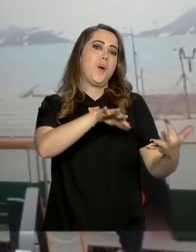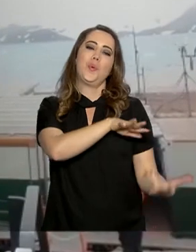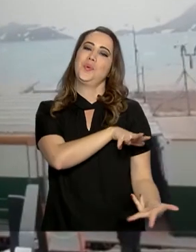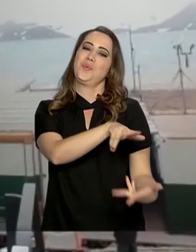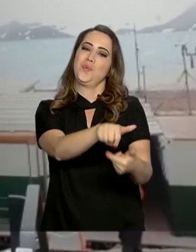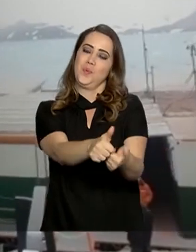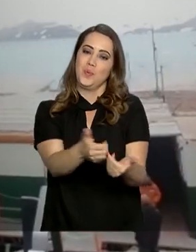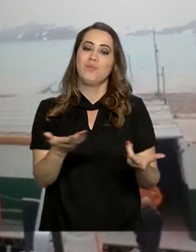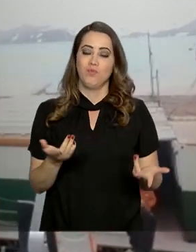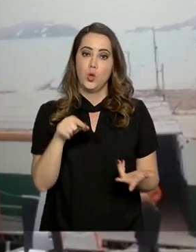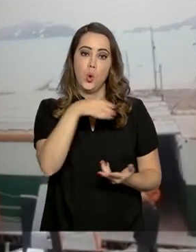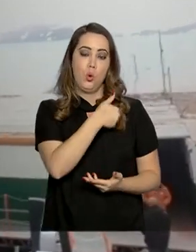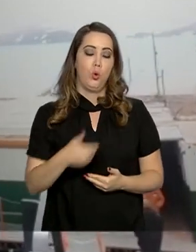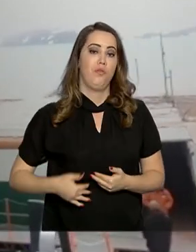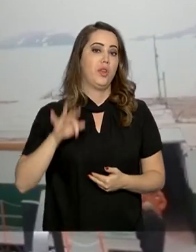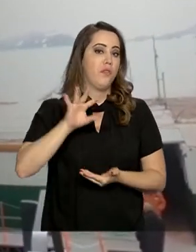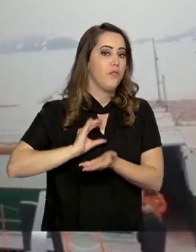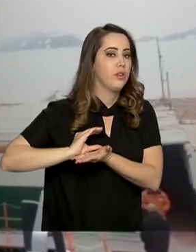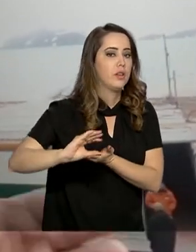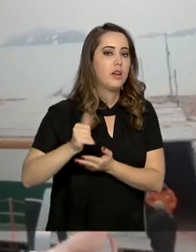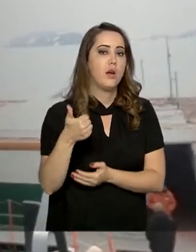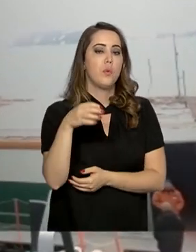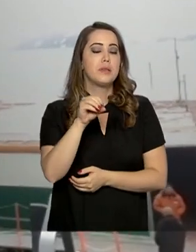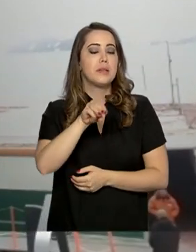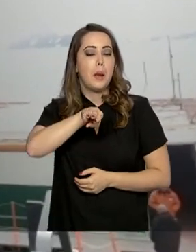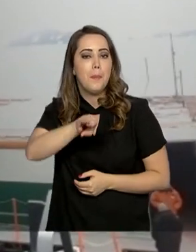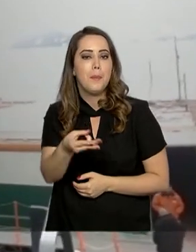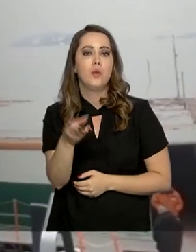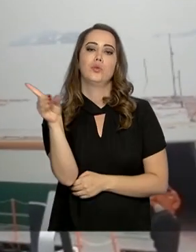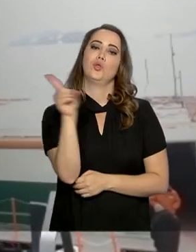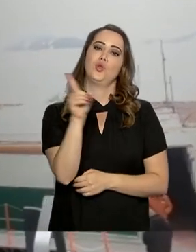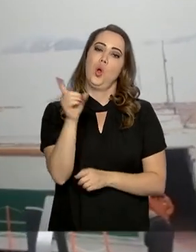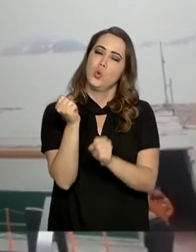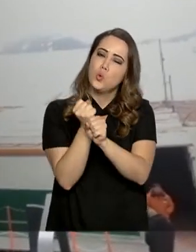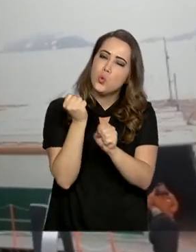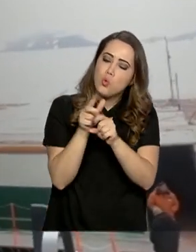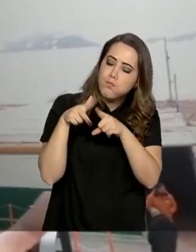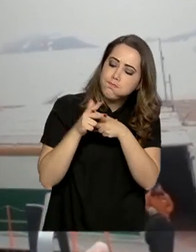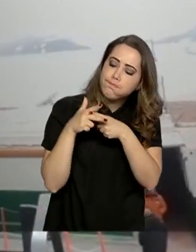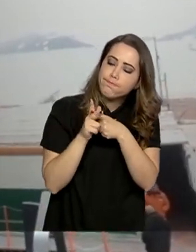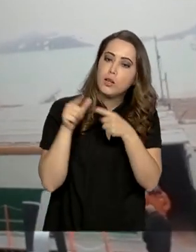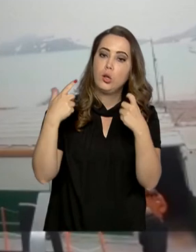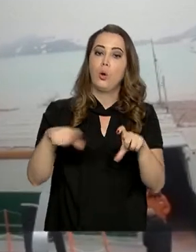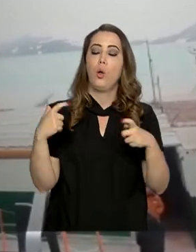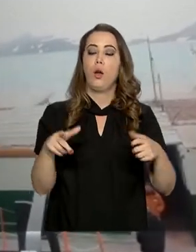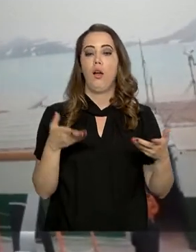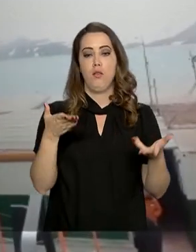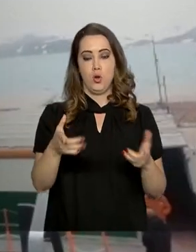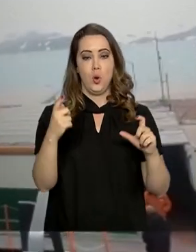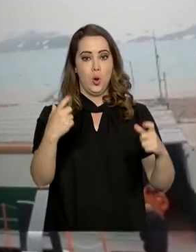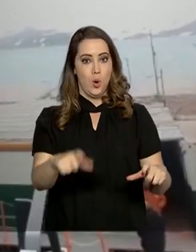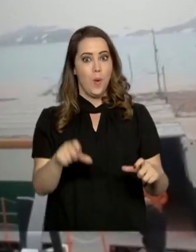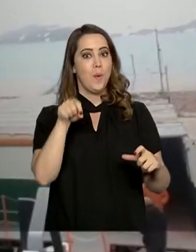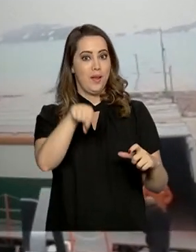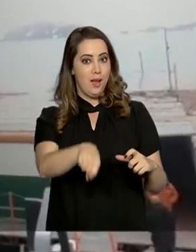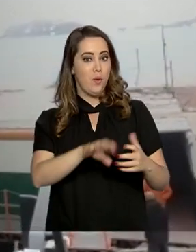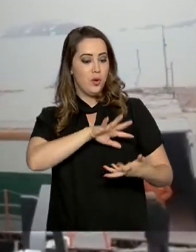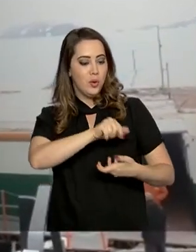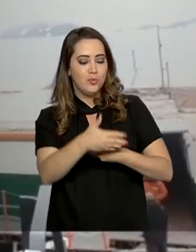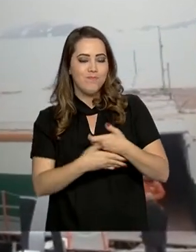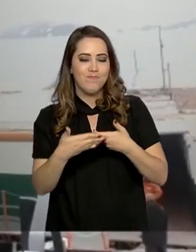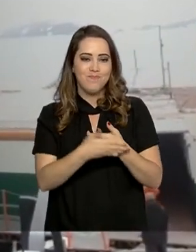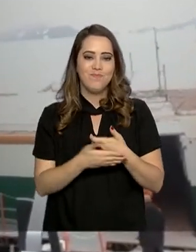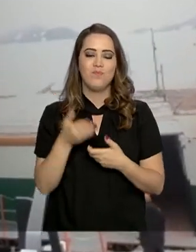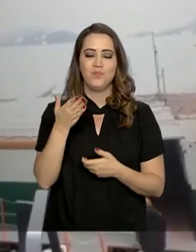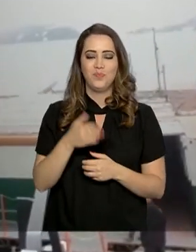O governo federal investiu cerca de 100 milhões de dólares na reconstrução dessa estação. A Estação Comandante Ferraz na Antártica, Maurício de